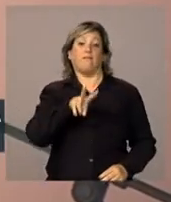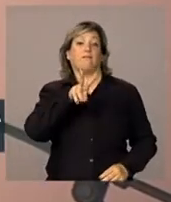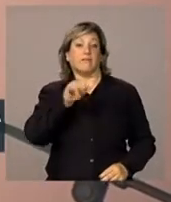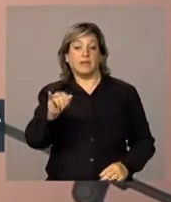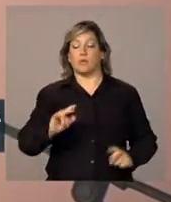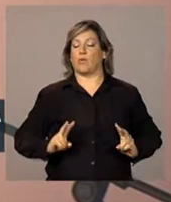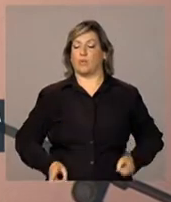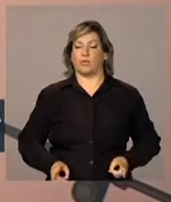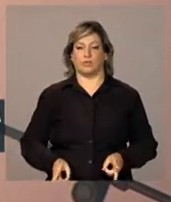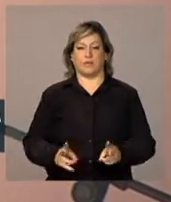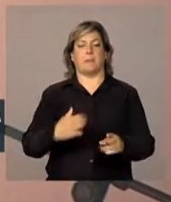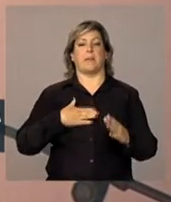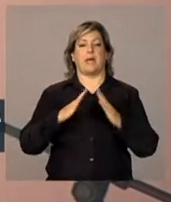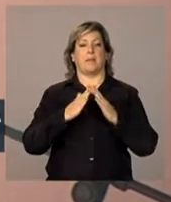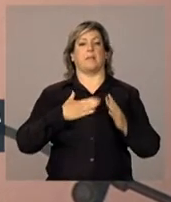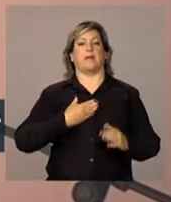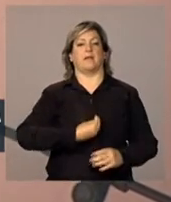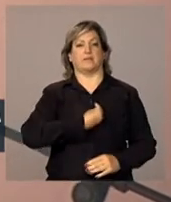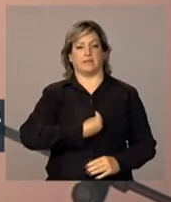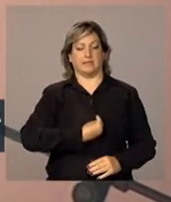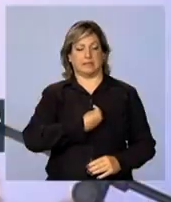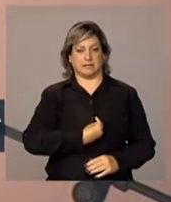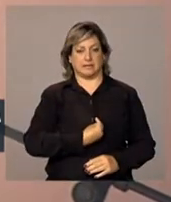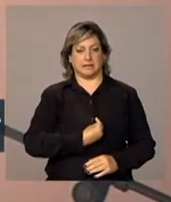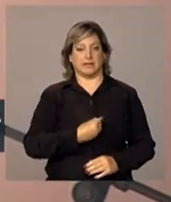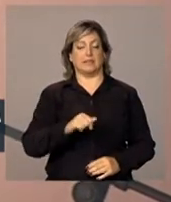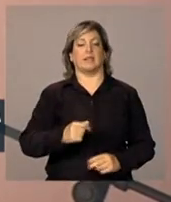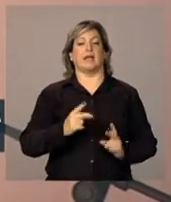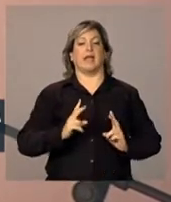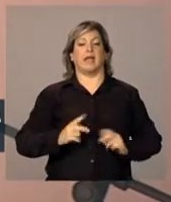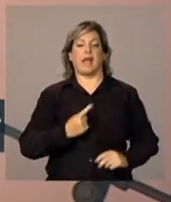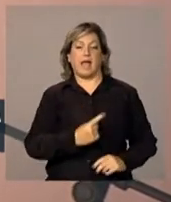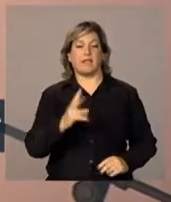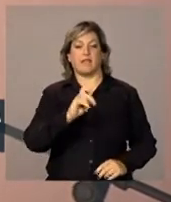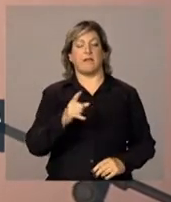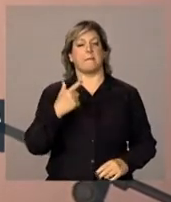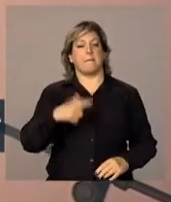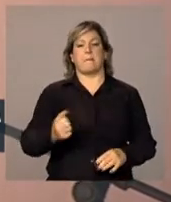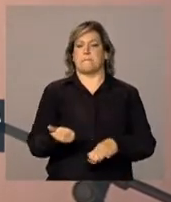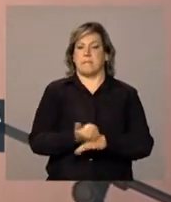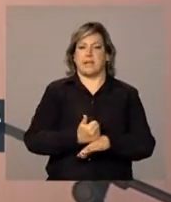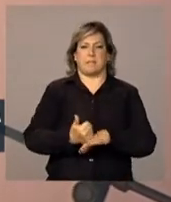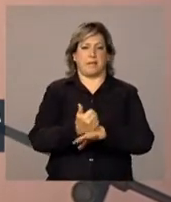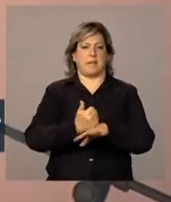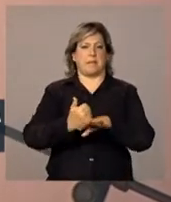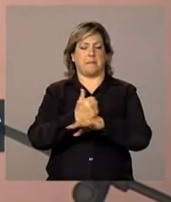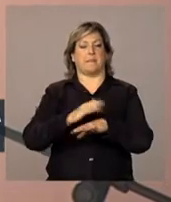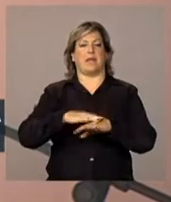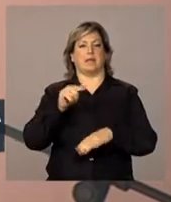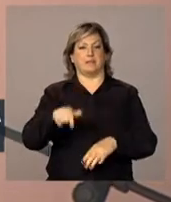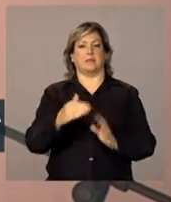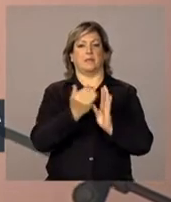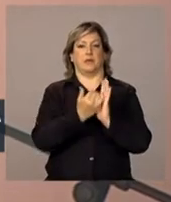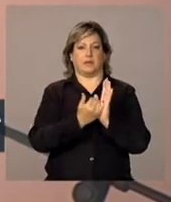continuar com Minha Casa Minha Vida e, a cada vez, nós vamos melhorar mais esse programa.